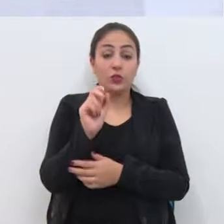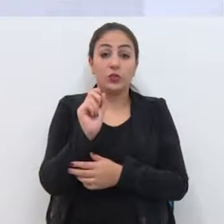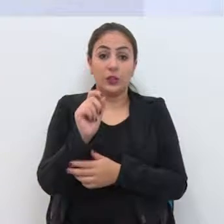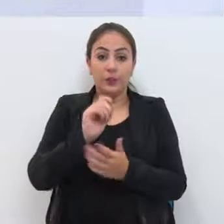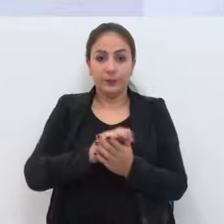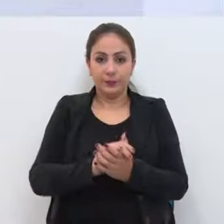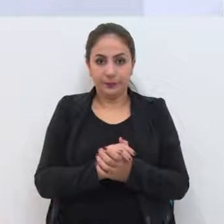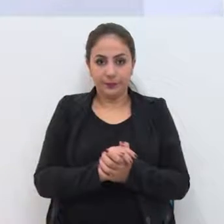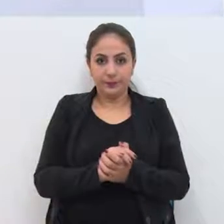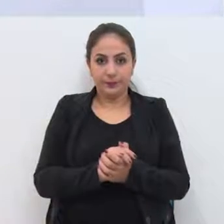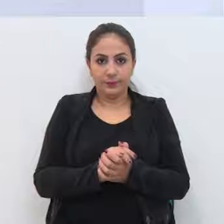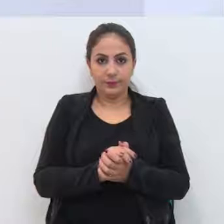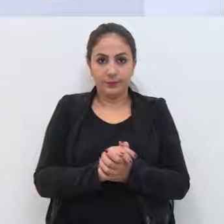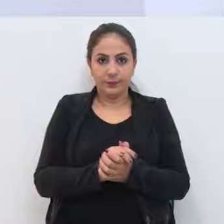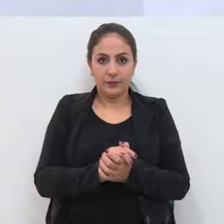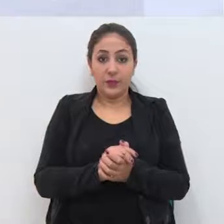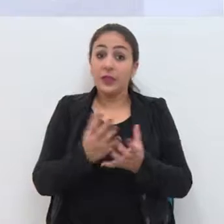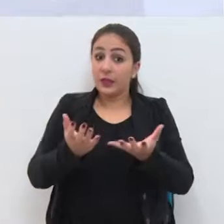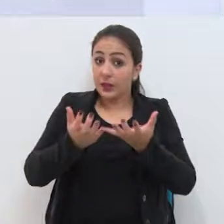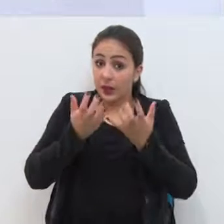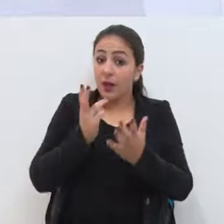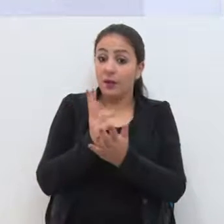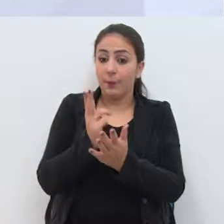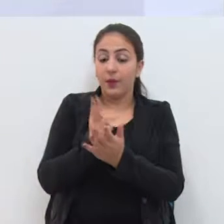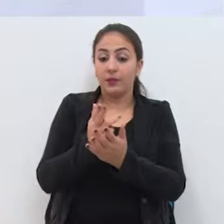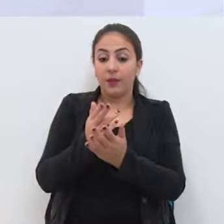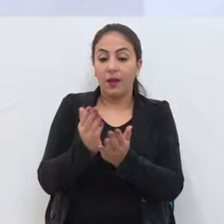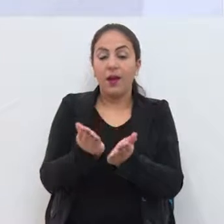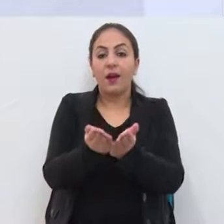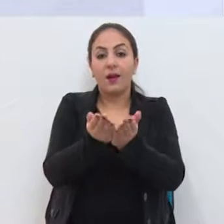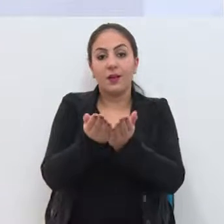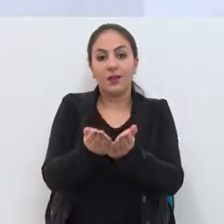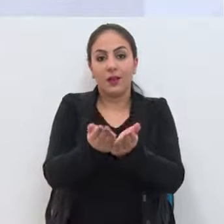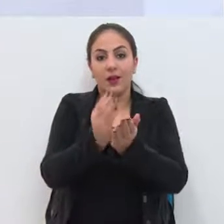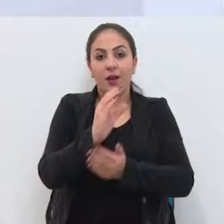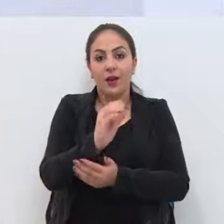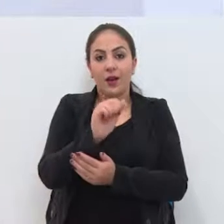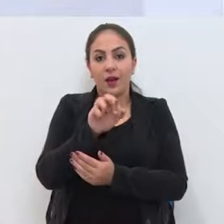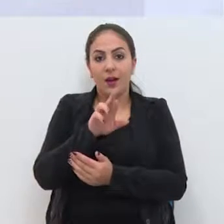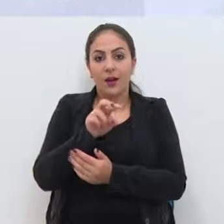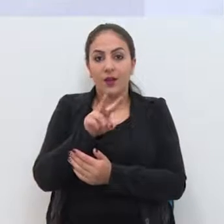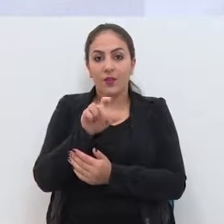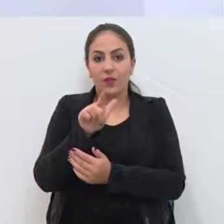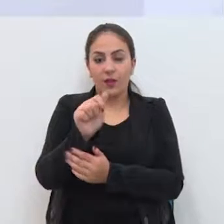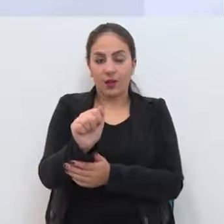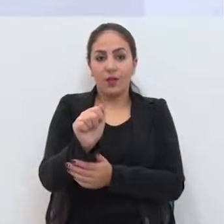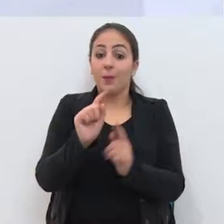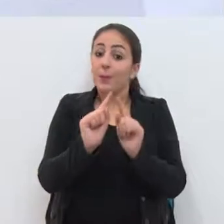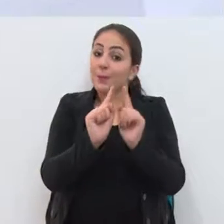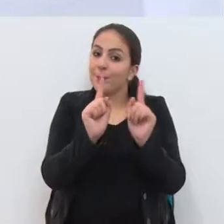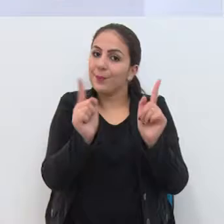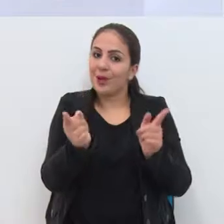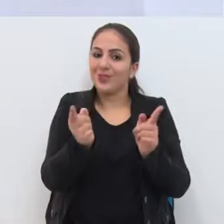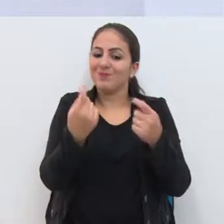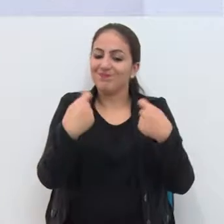eles querem manter a caravela. Mas, para isso,